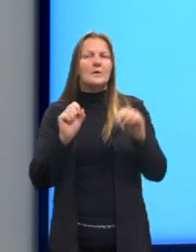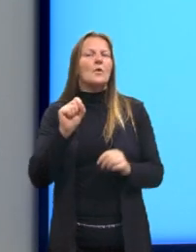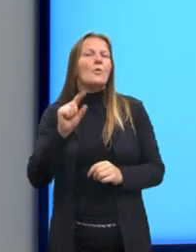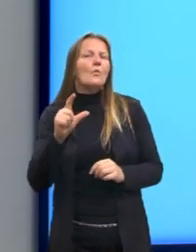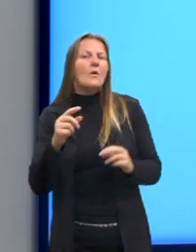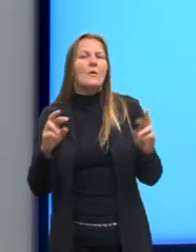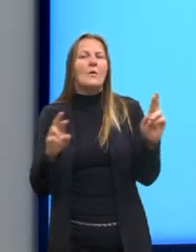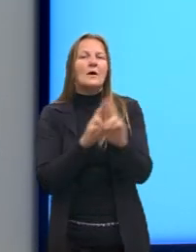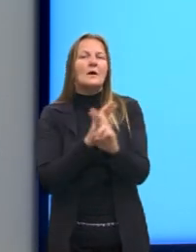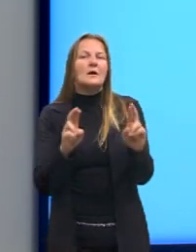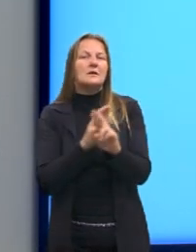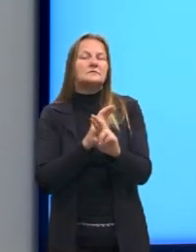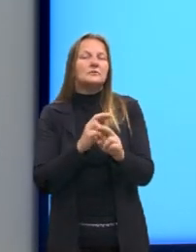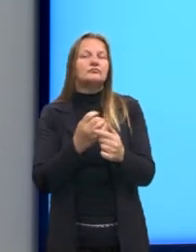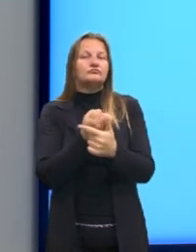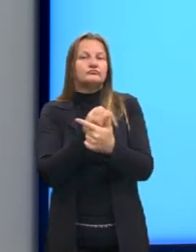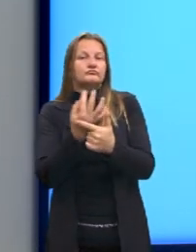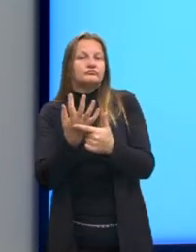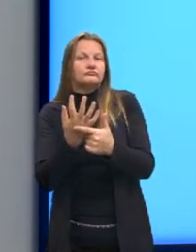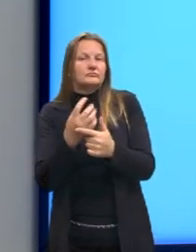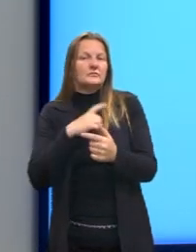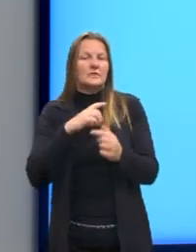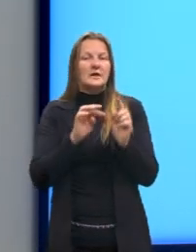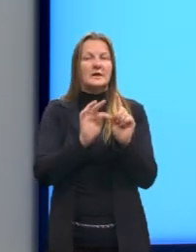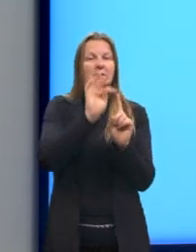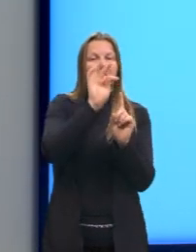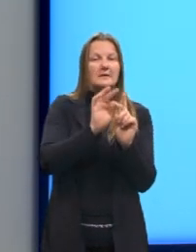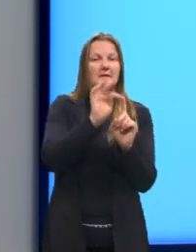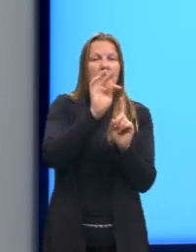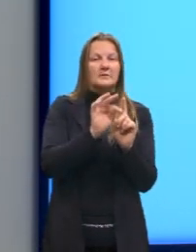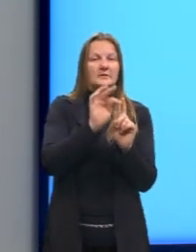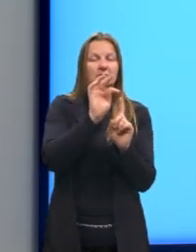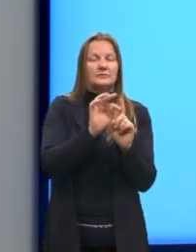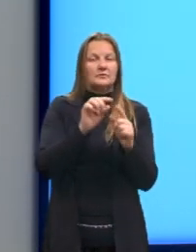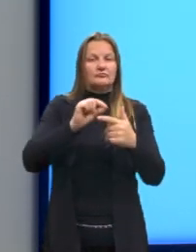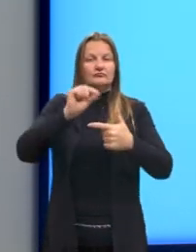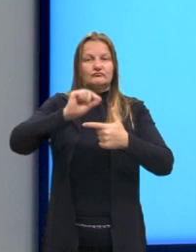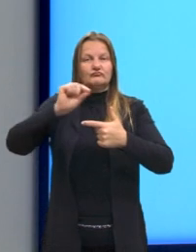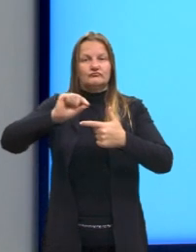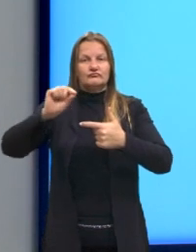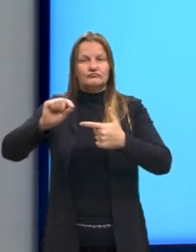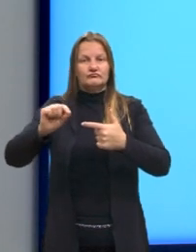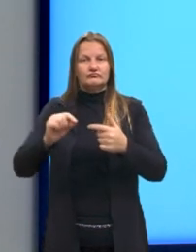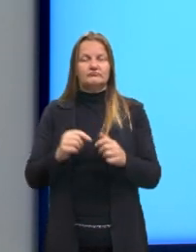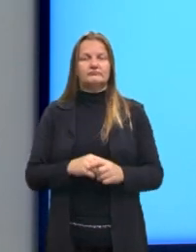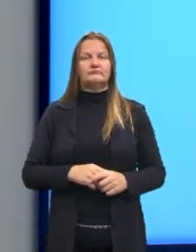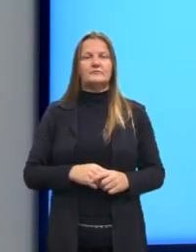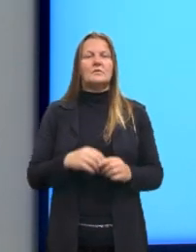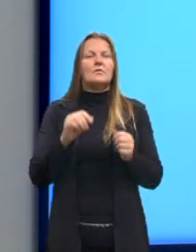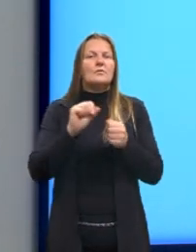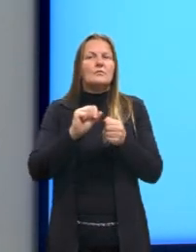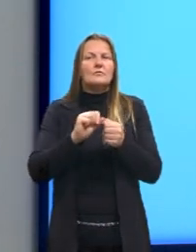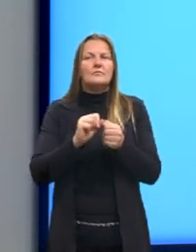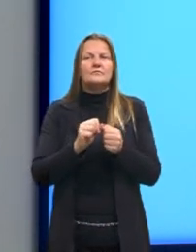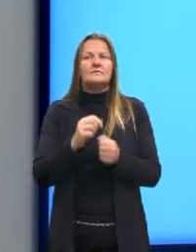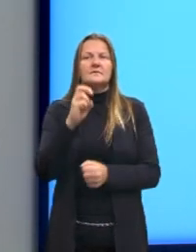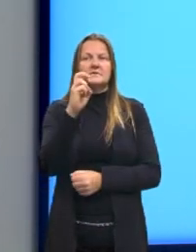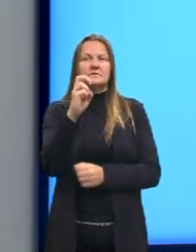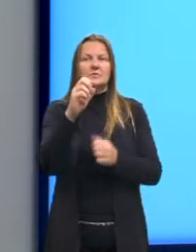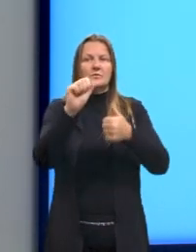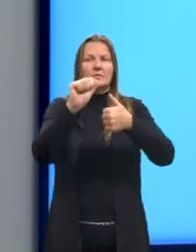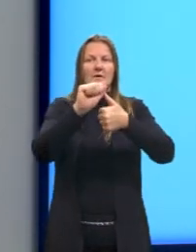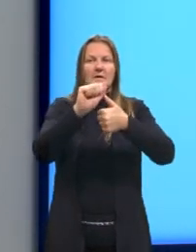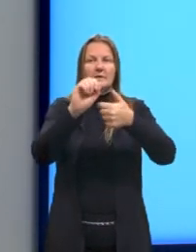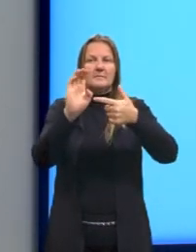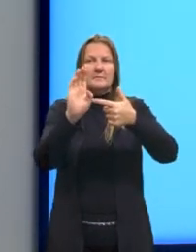algébrica entre as temperaturas nessas duas escalas? Então, nós temos as nossas cinco alternativas,